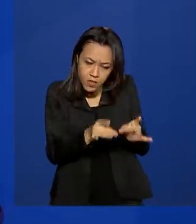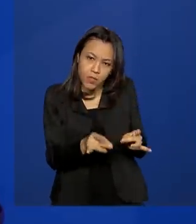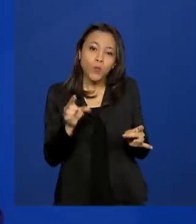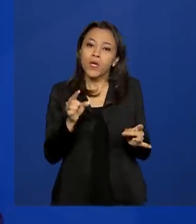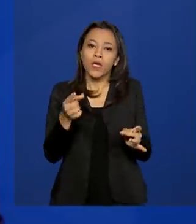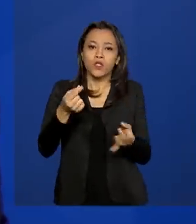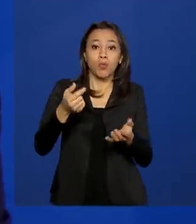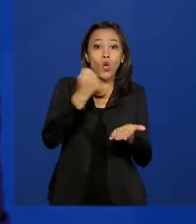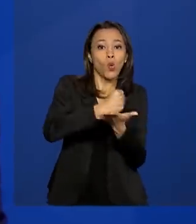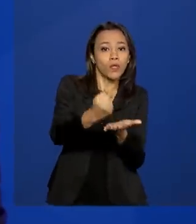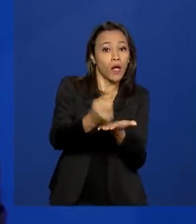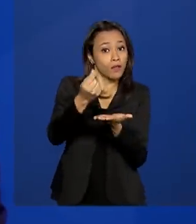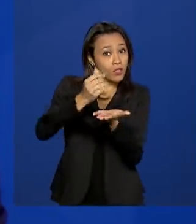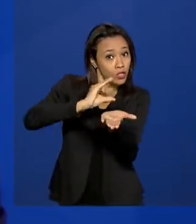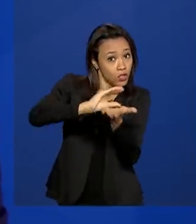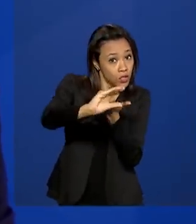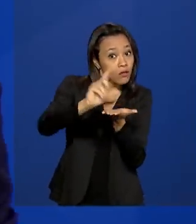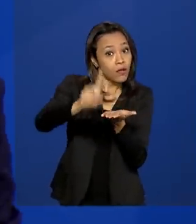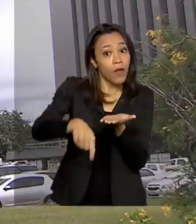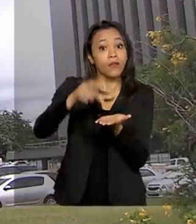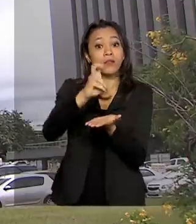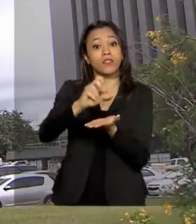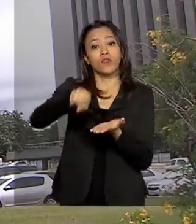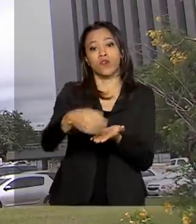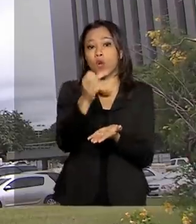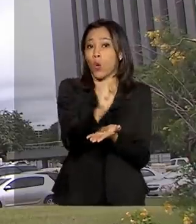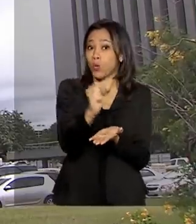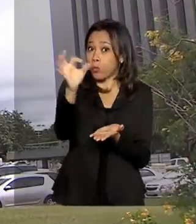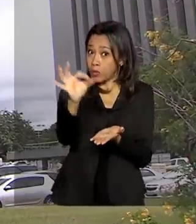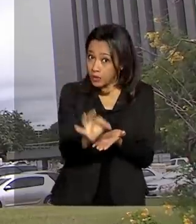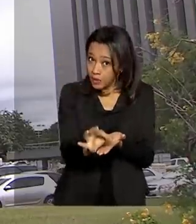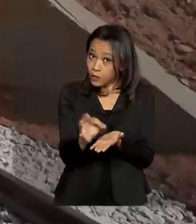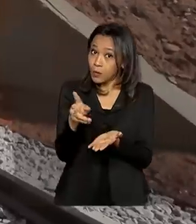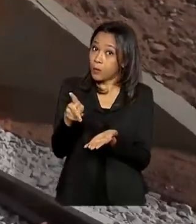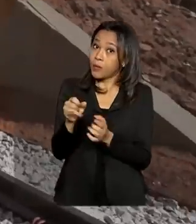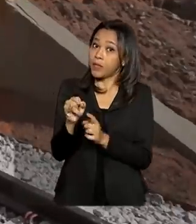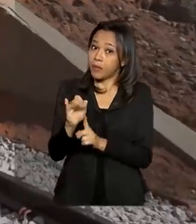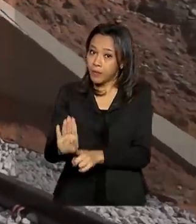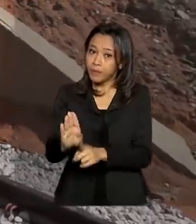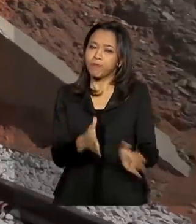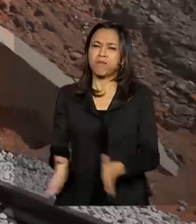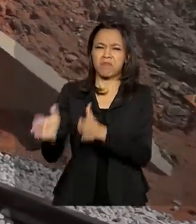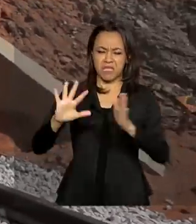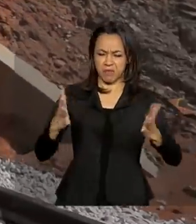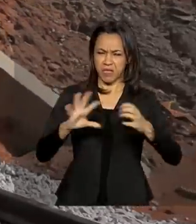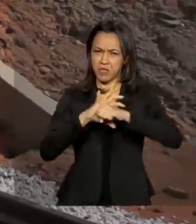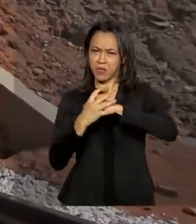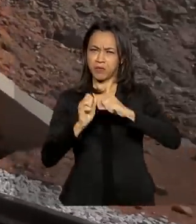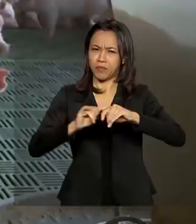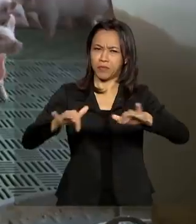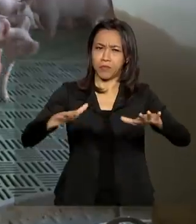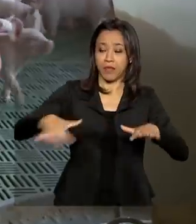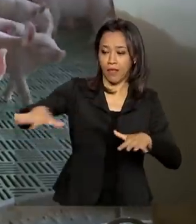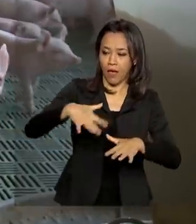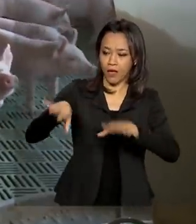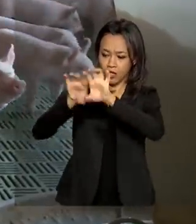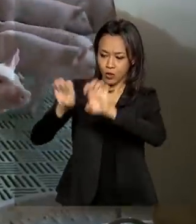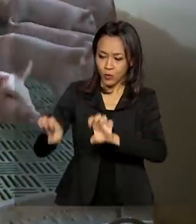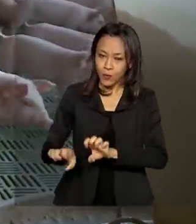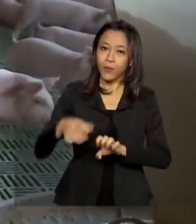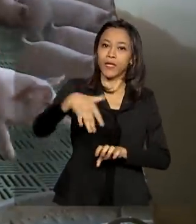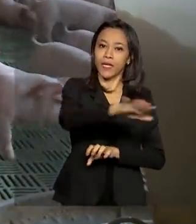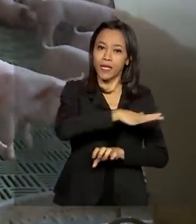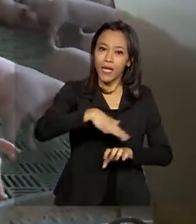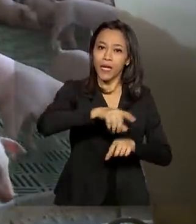liberados, que chegam a 5,8% do PIB. Em meio à pandemia, setores de infraestrutura e